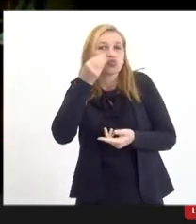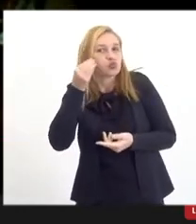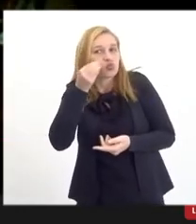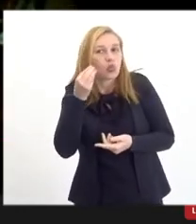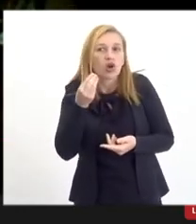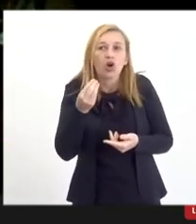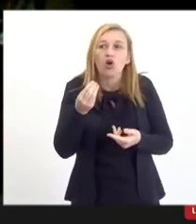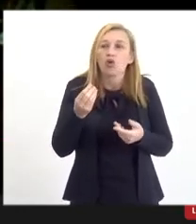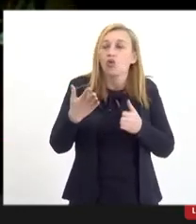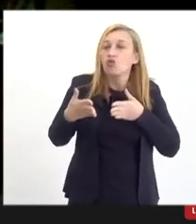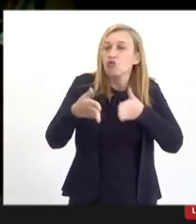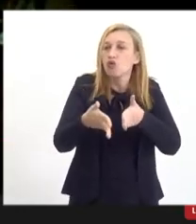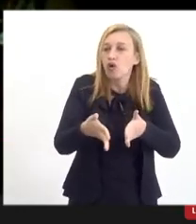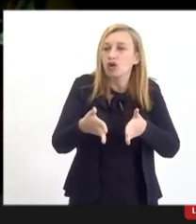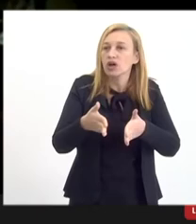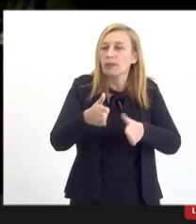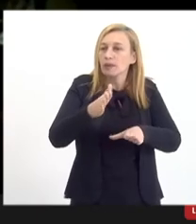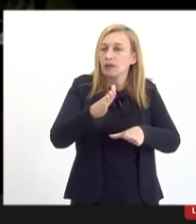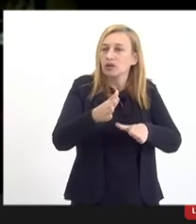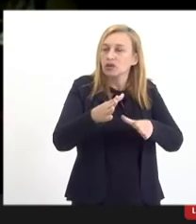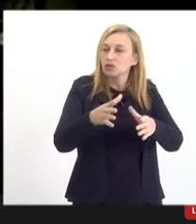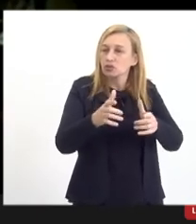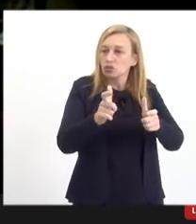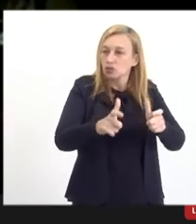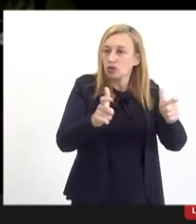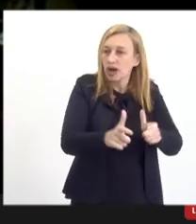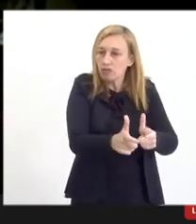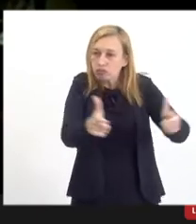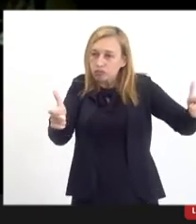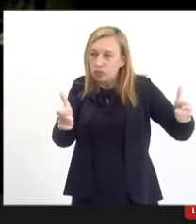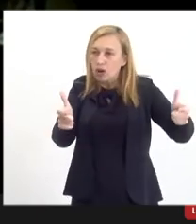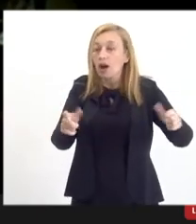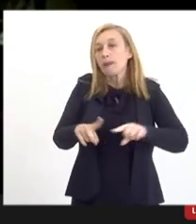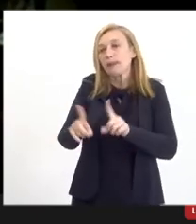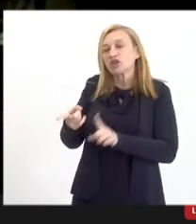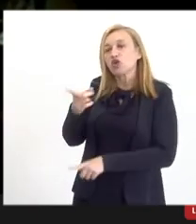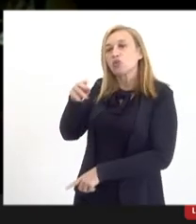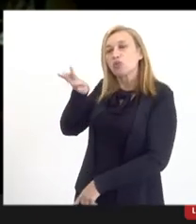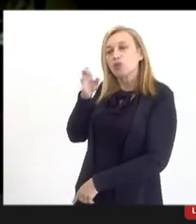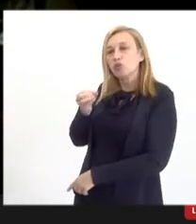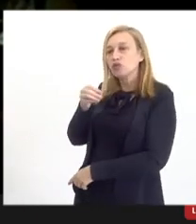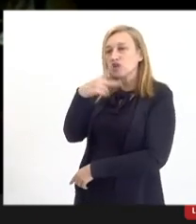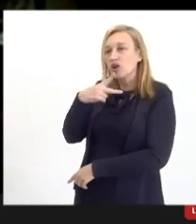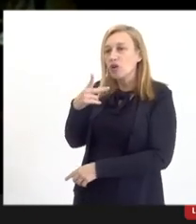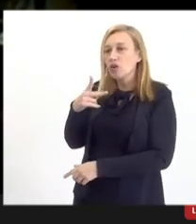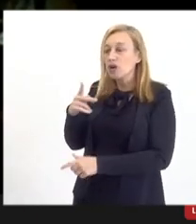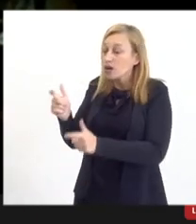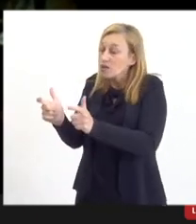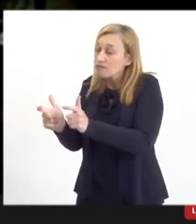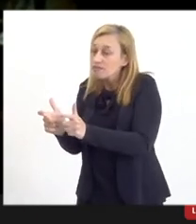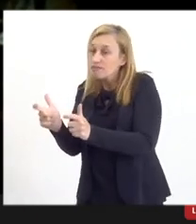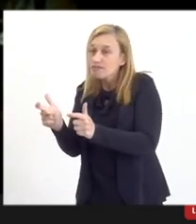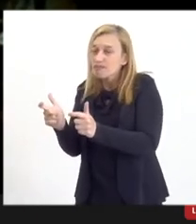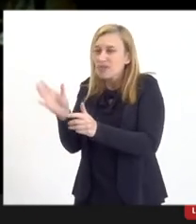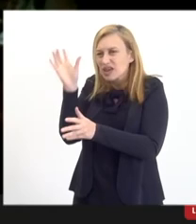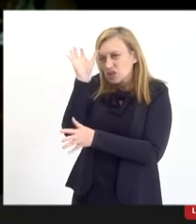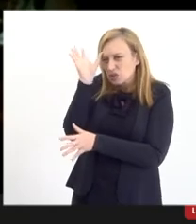o foco fica no maior, mas, como o Bruno falou, muitas vezes, pequenas soluções